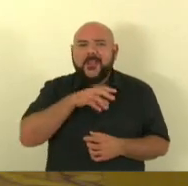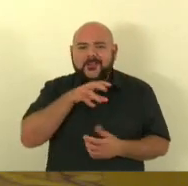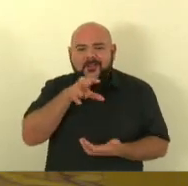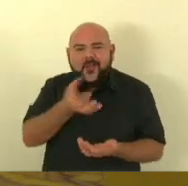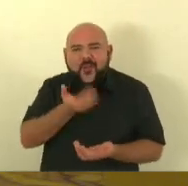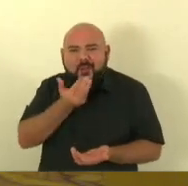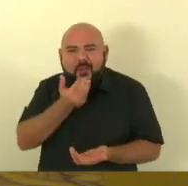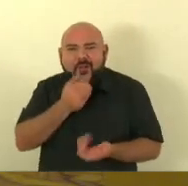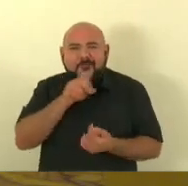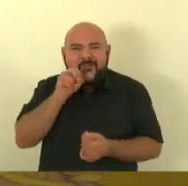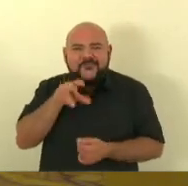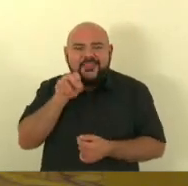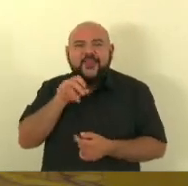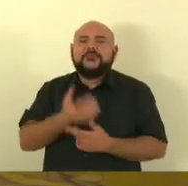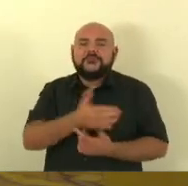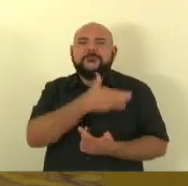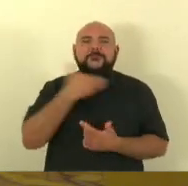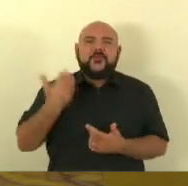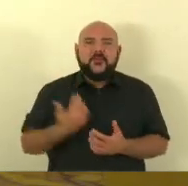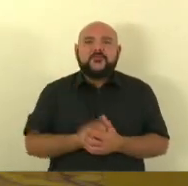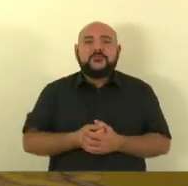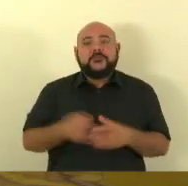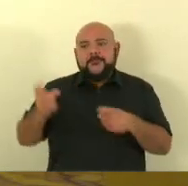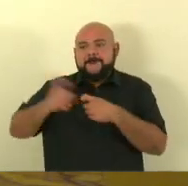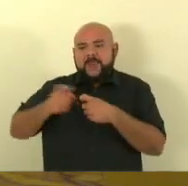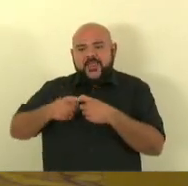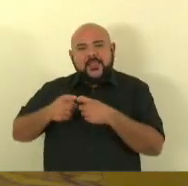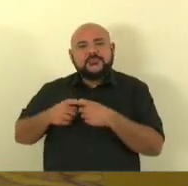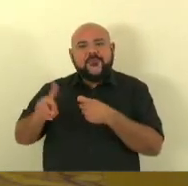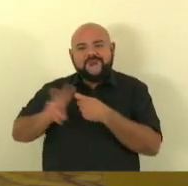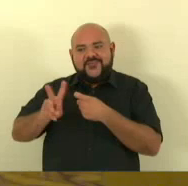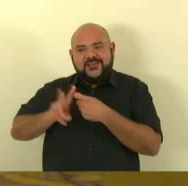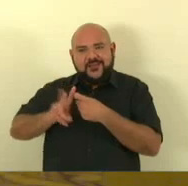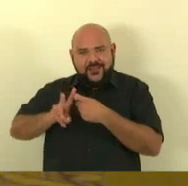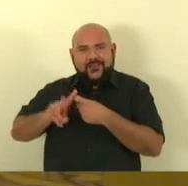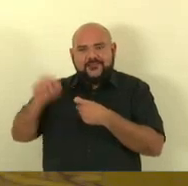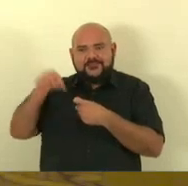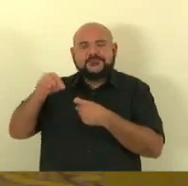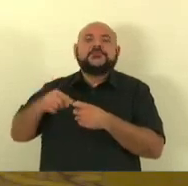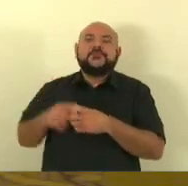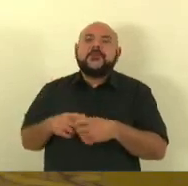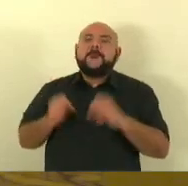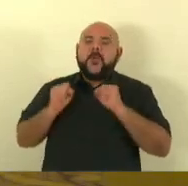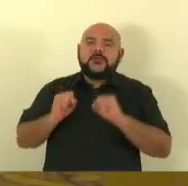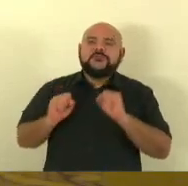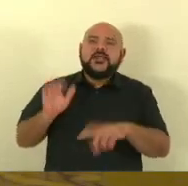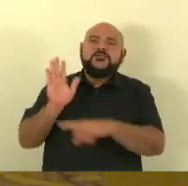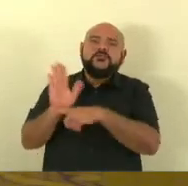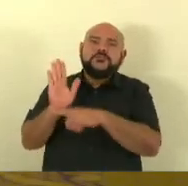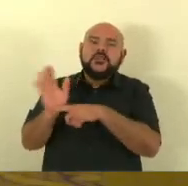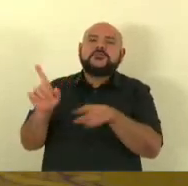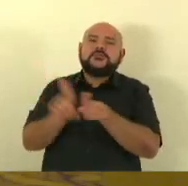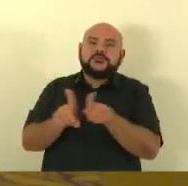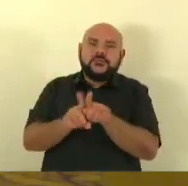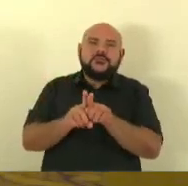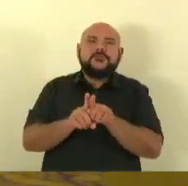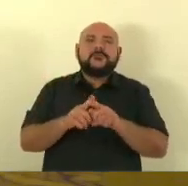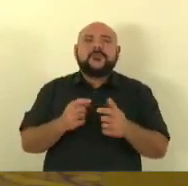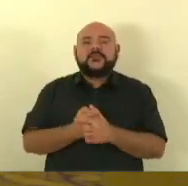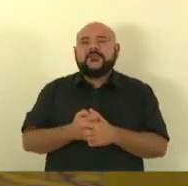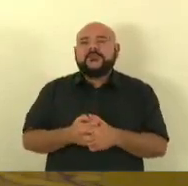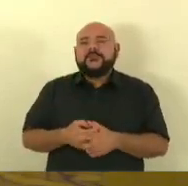médicos veterinários e que são peritos e que poderão também contribuir para a gente verificar se está havendo envenenamento de